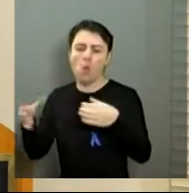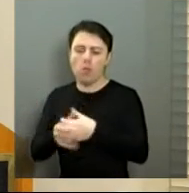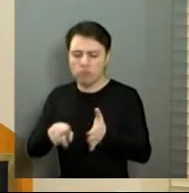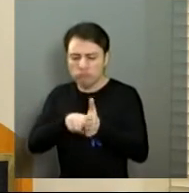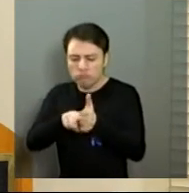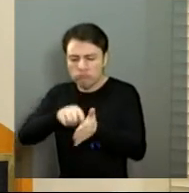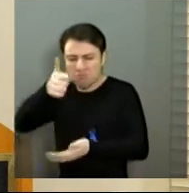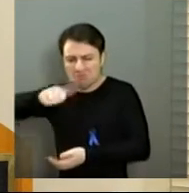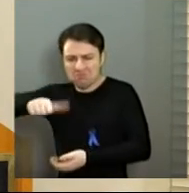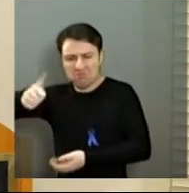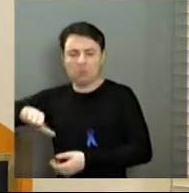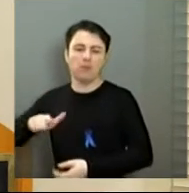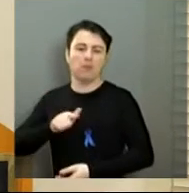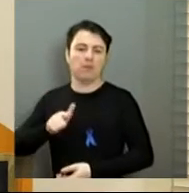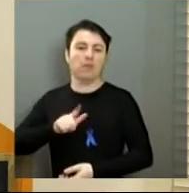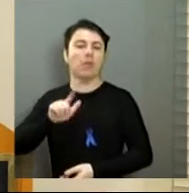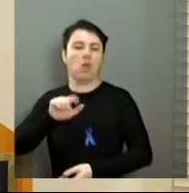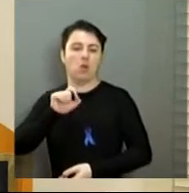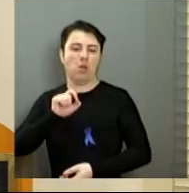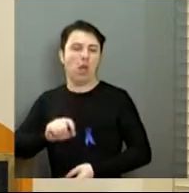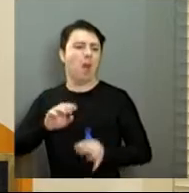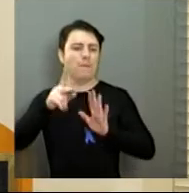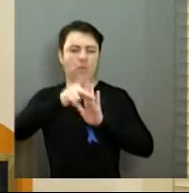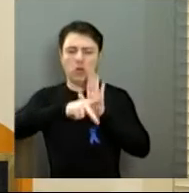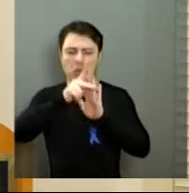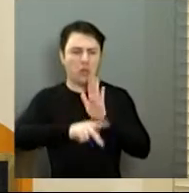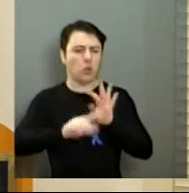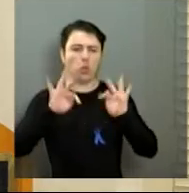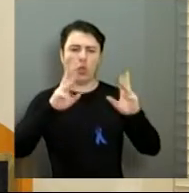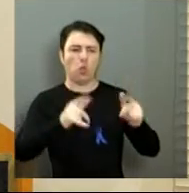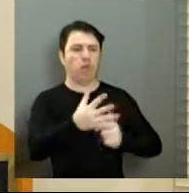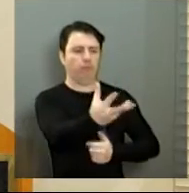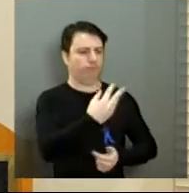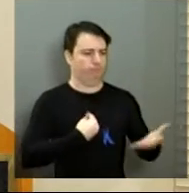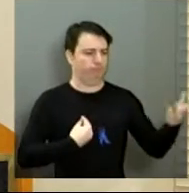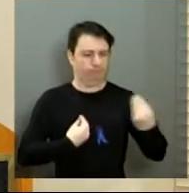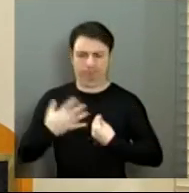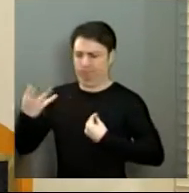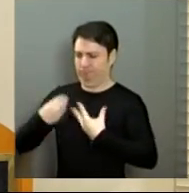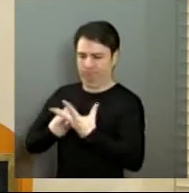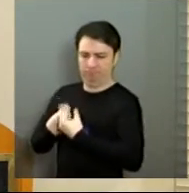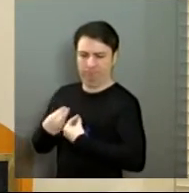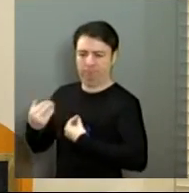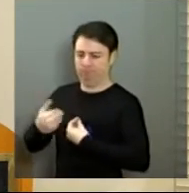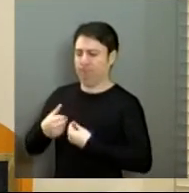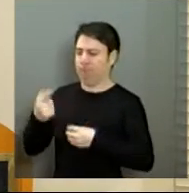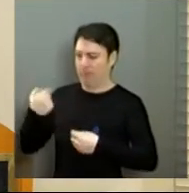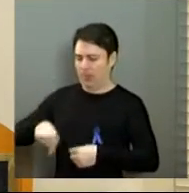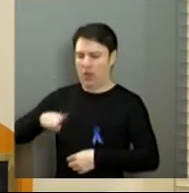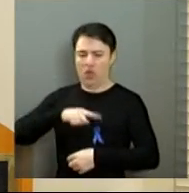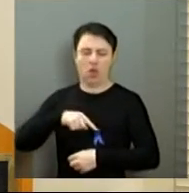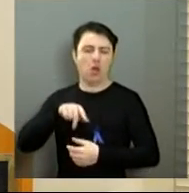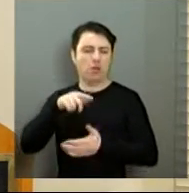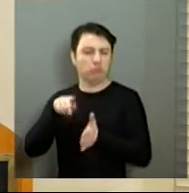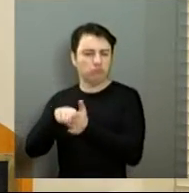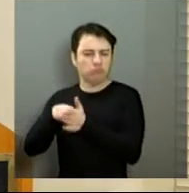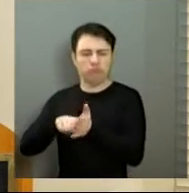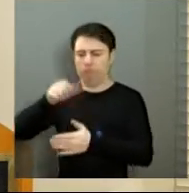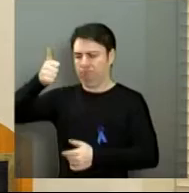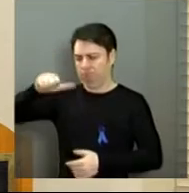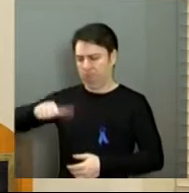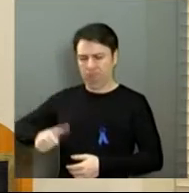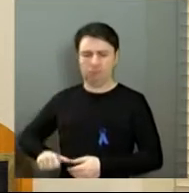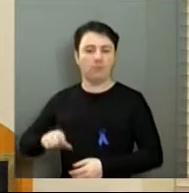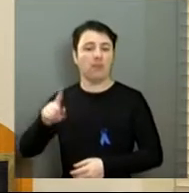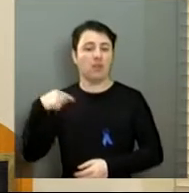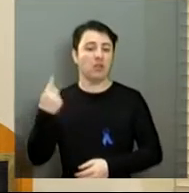a Comissão de Justiça recebe todos os projetos, tanto propostos por esta casa, também pela Prefeitura Municipal. Então,